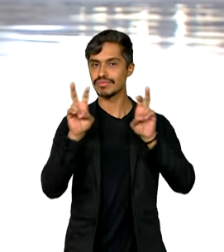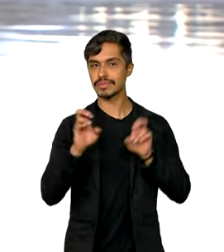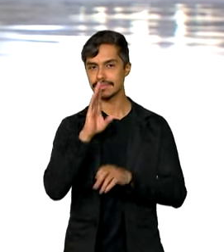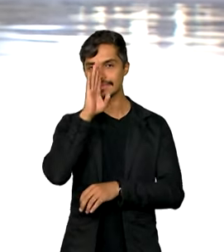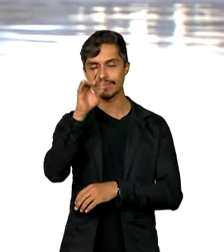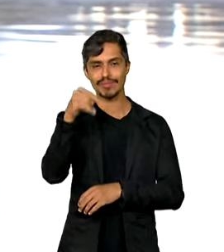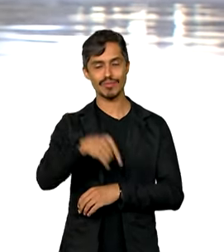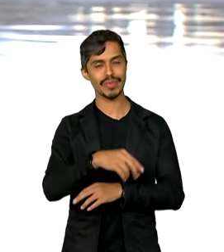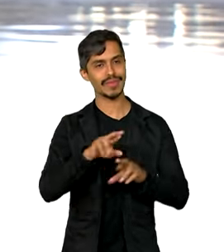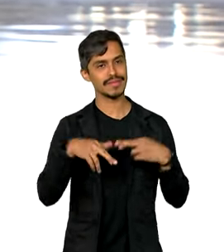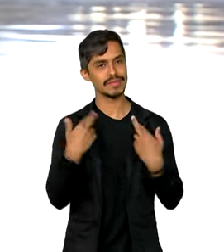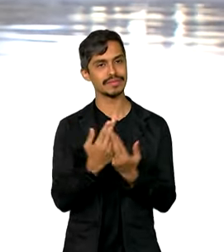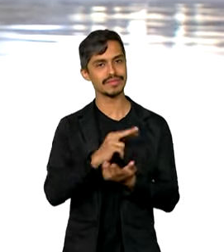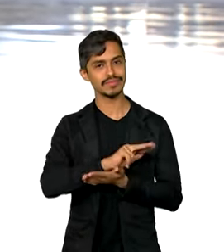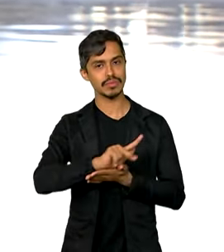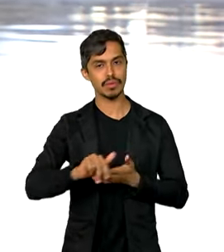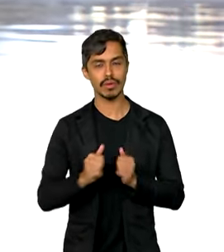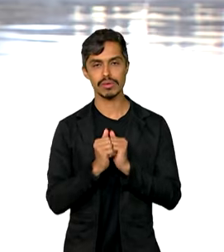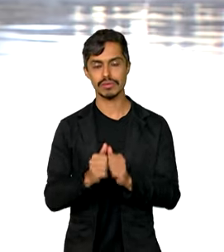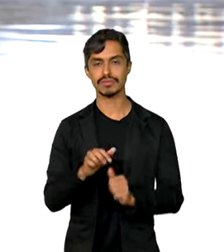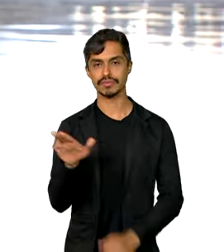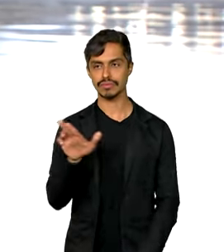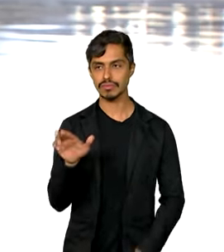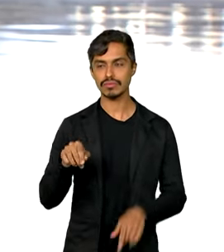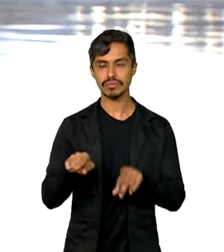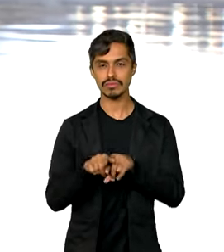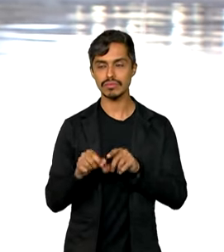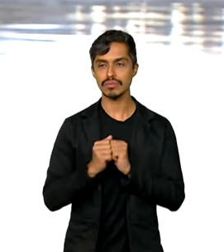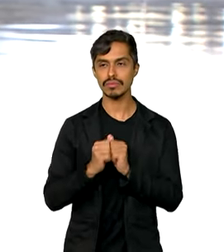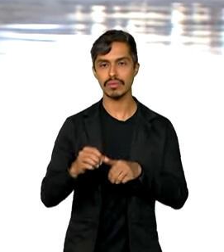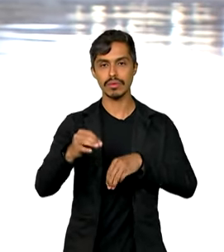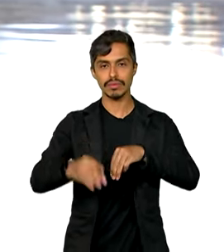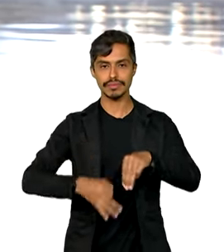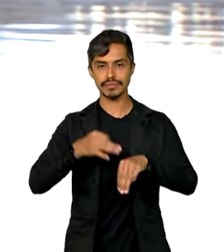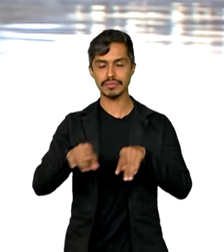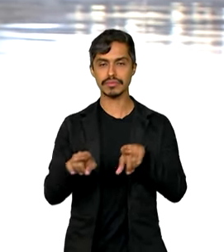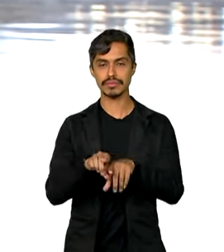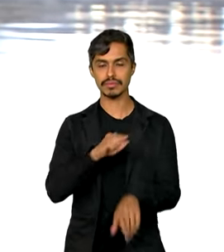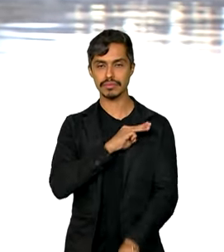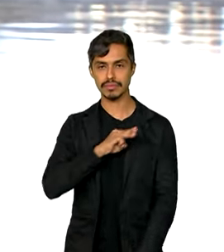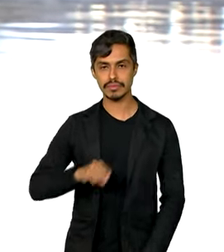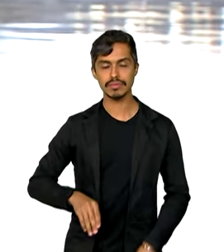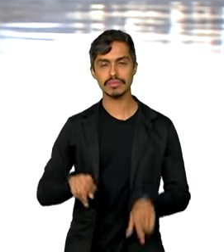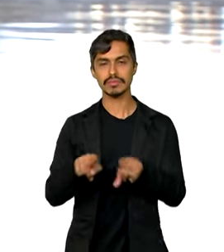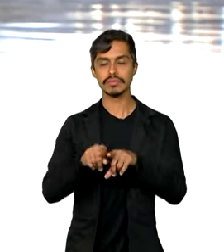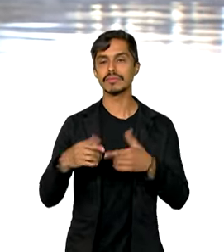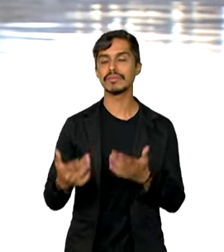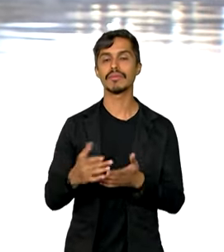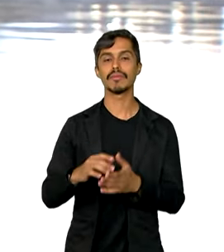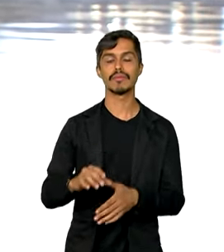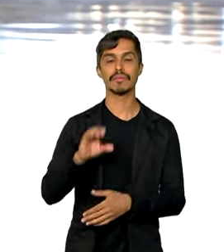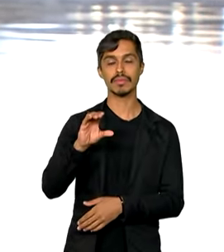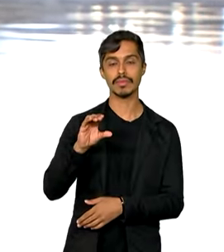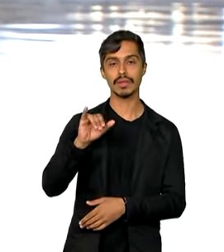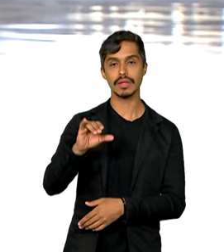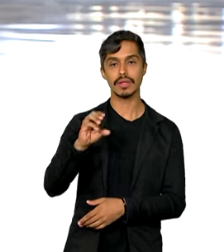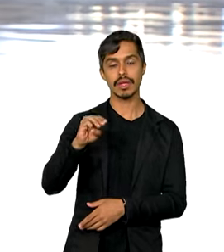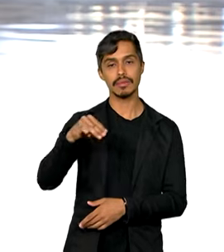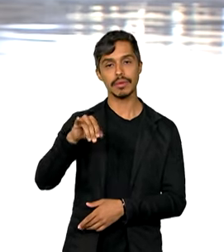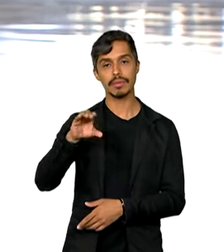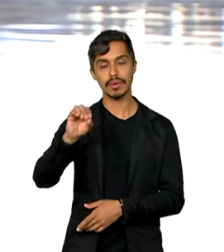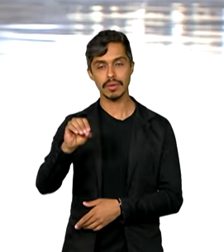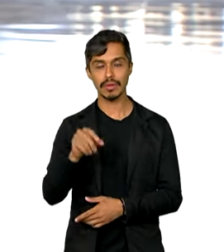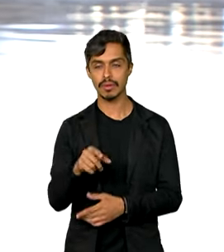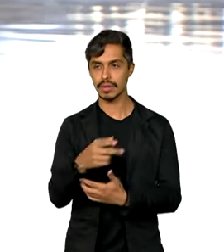Planalto, com o presidente Lula, ministros e representantes do Ibama e do ICMBio, pela manhã e à tarde, reuniões que se